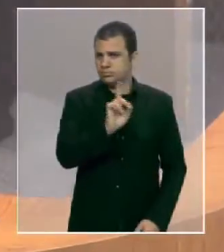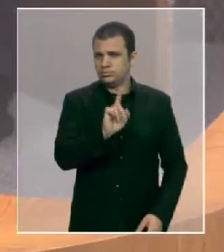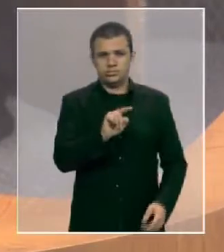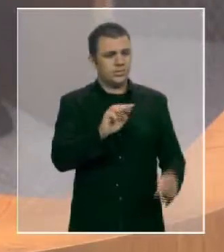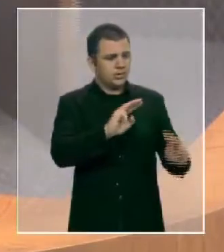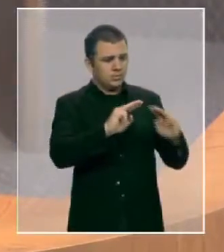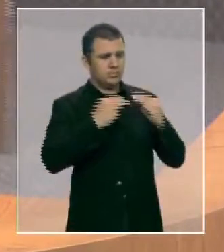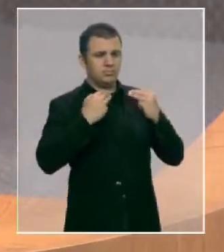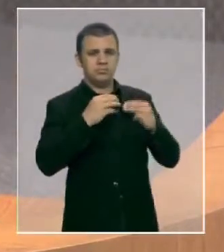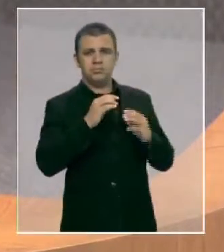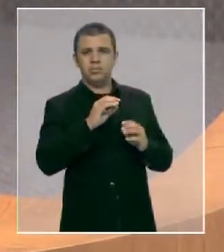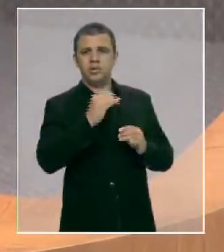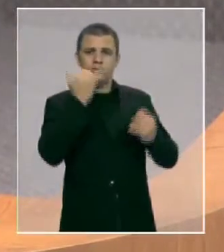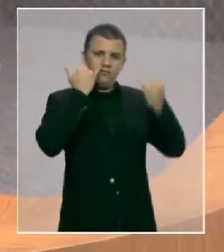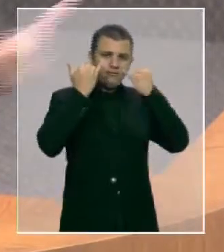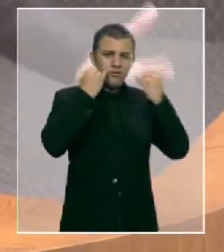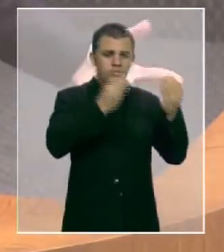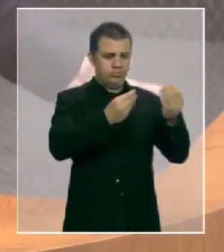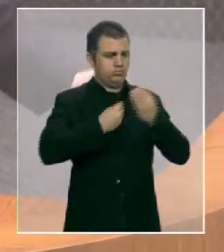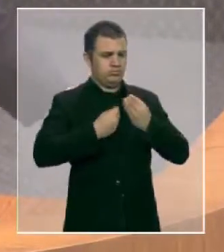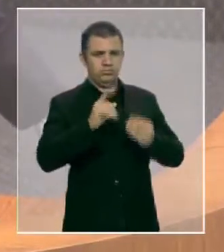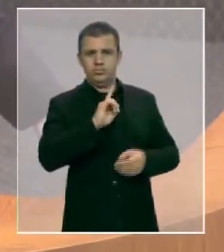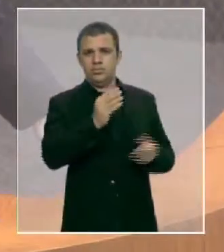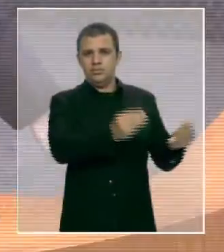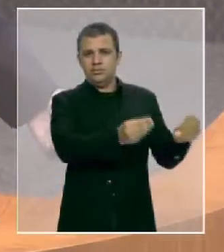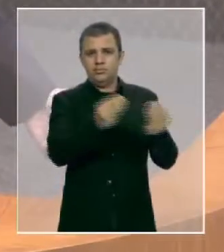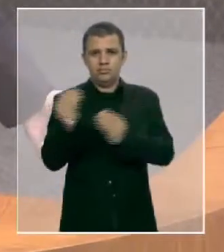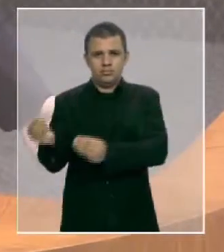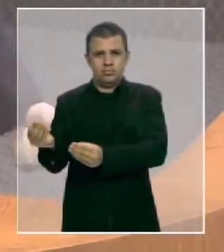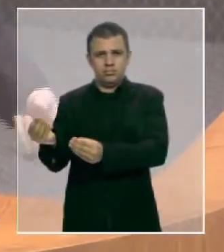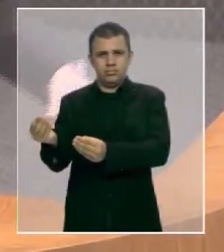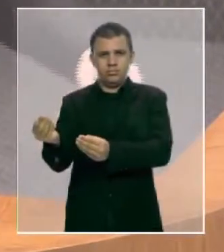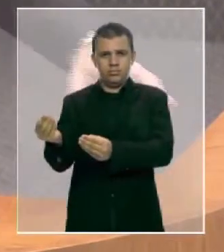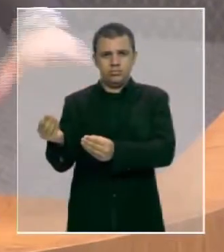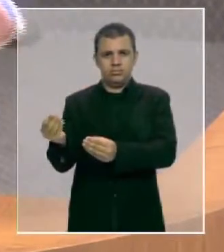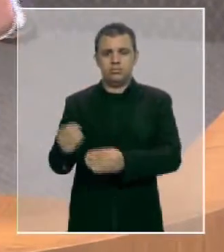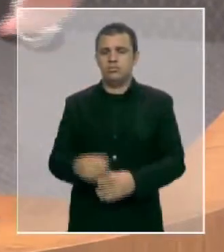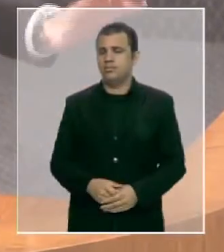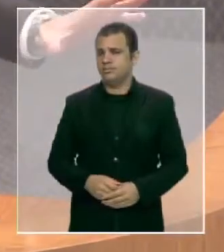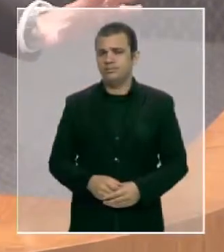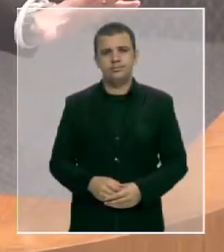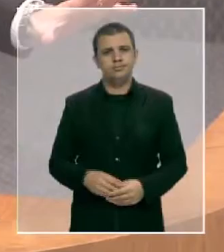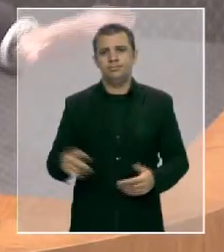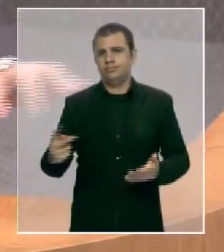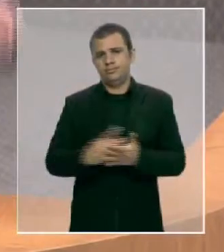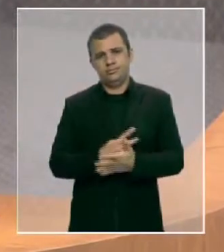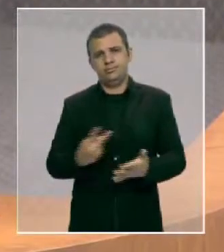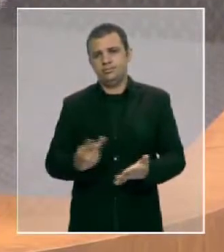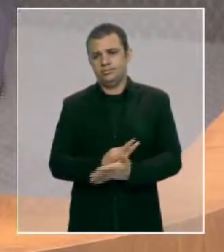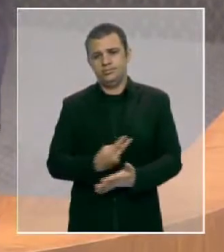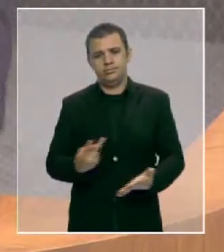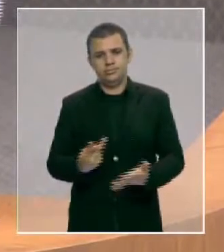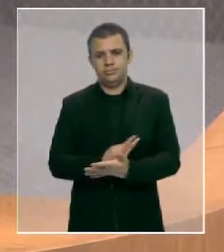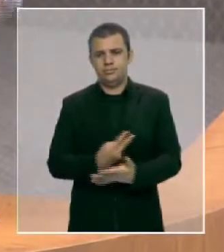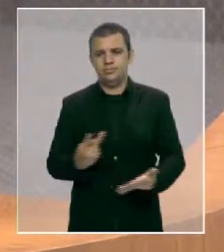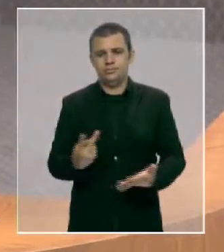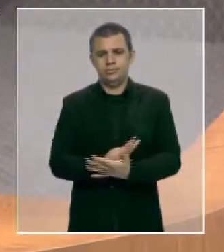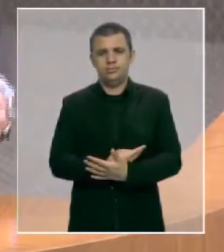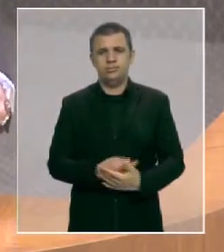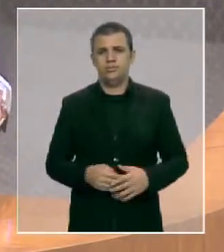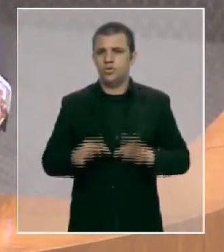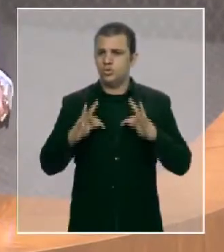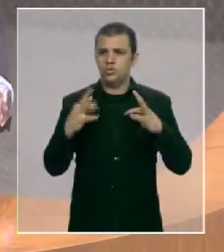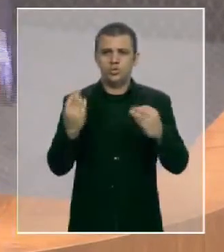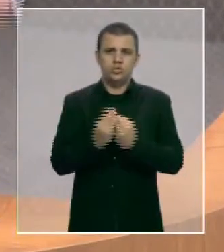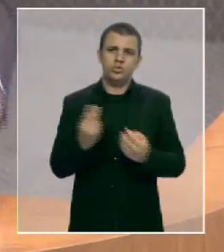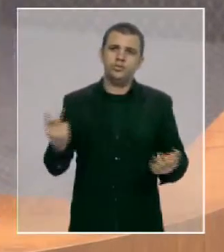mas dá a informação para o líder do governo. Está tudo errado. está tudo errado